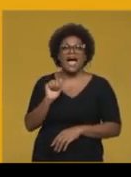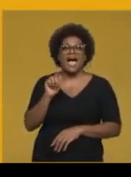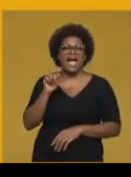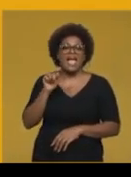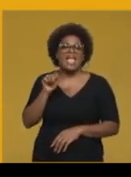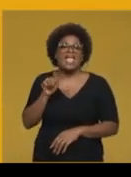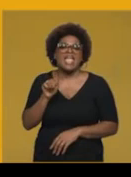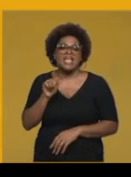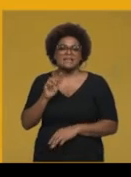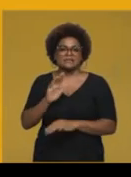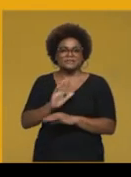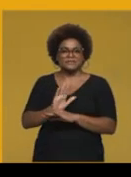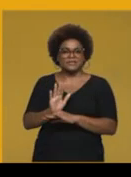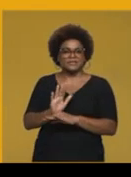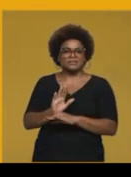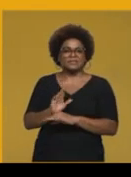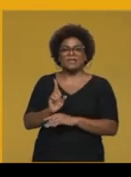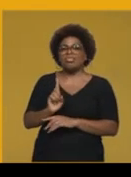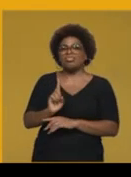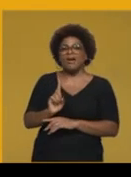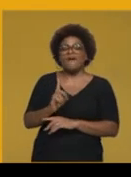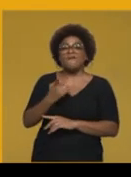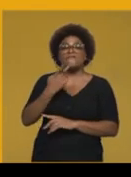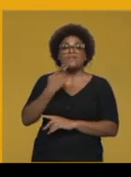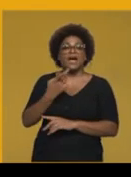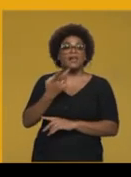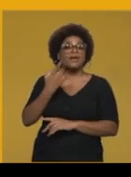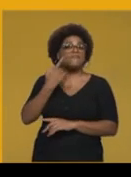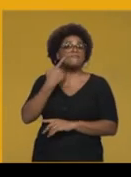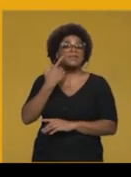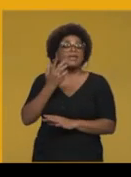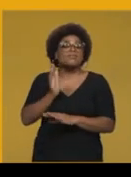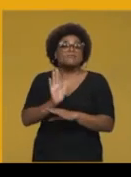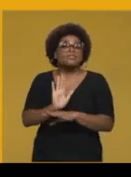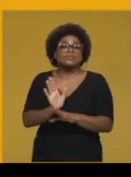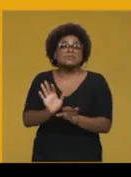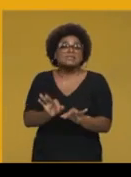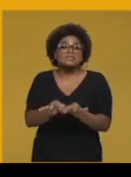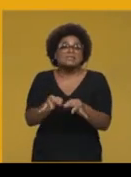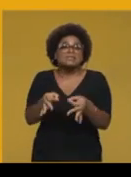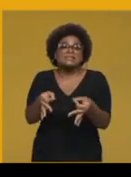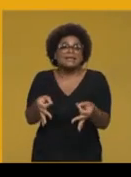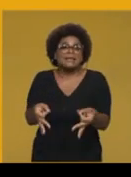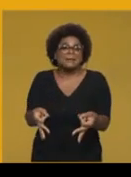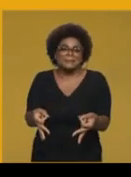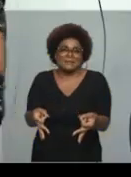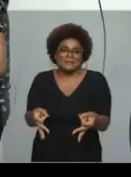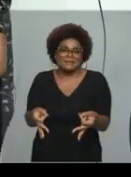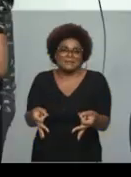a gente precisa seguir, ok?